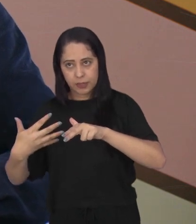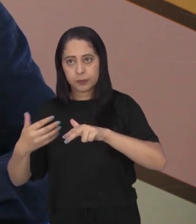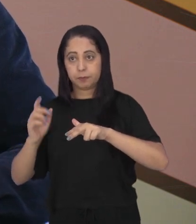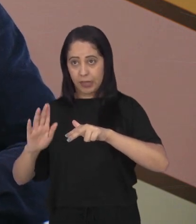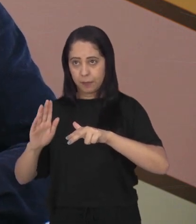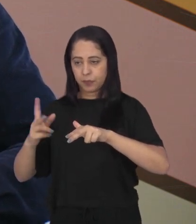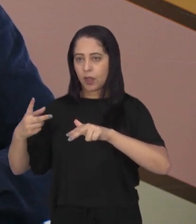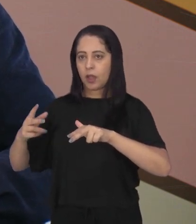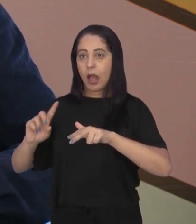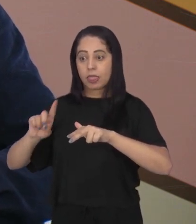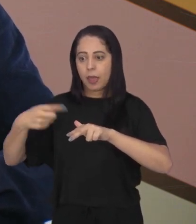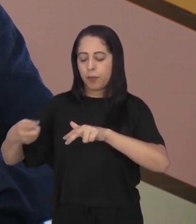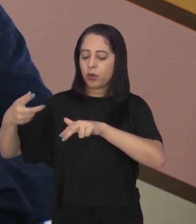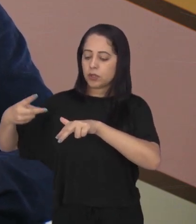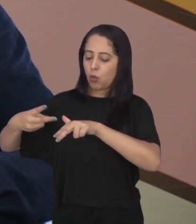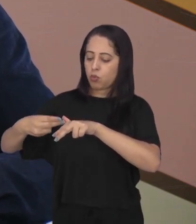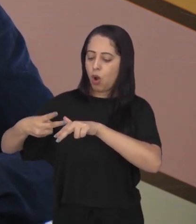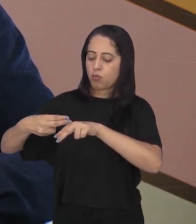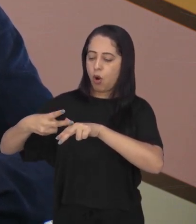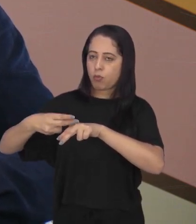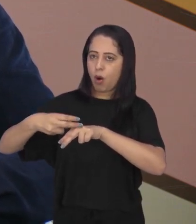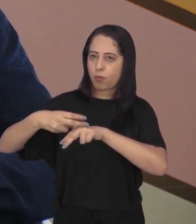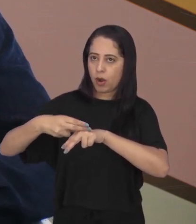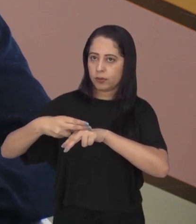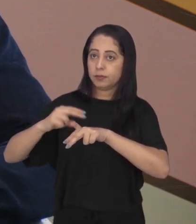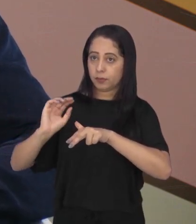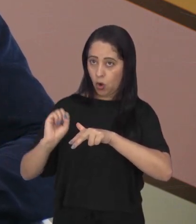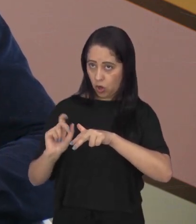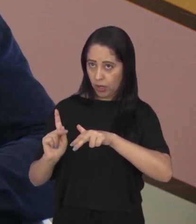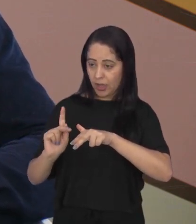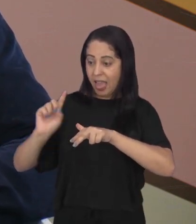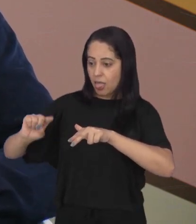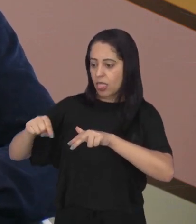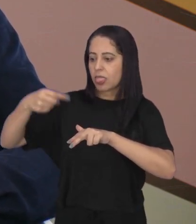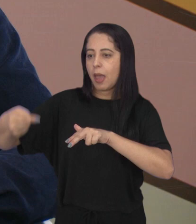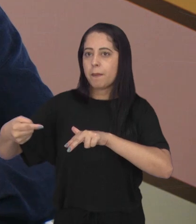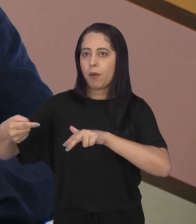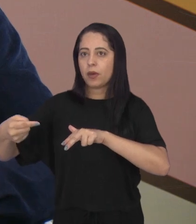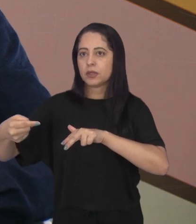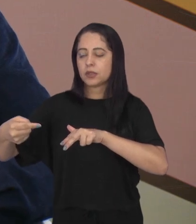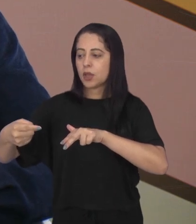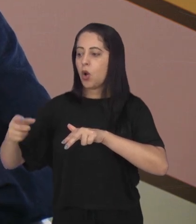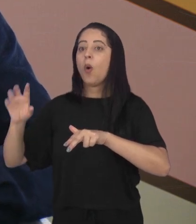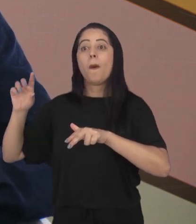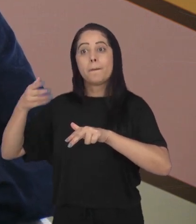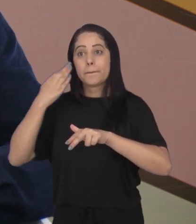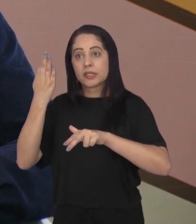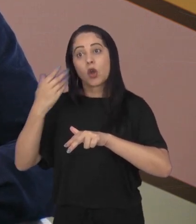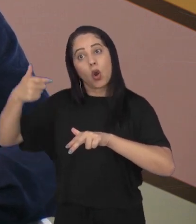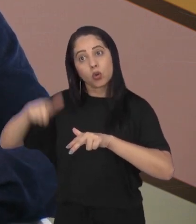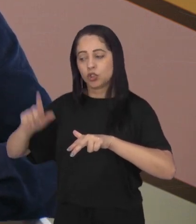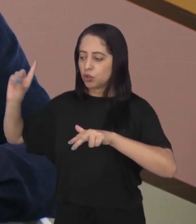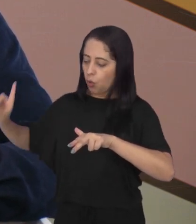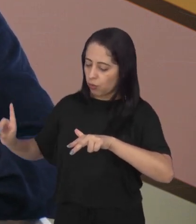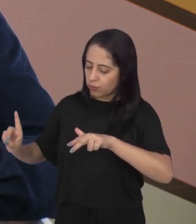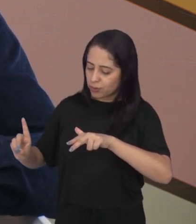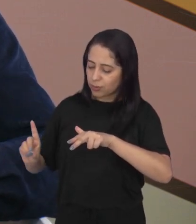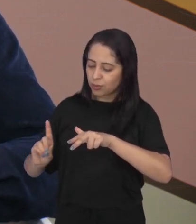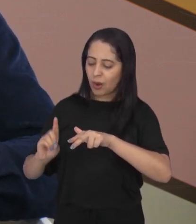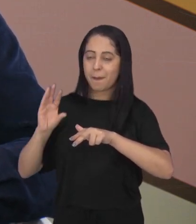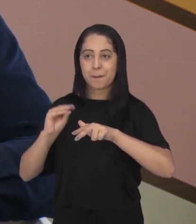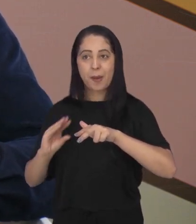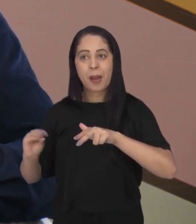E também no pós-cirúrgico, que já volta com uma outra percepção. No caso, por exemplo, de pacientes que passam